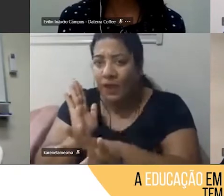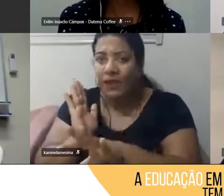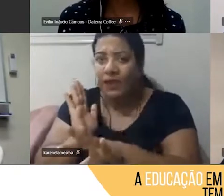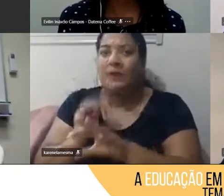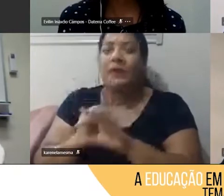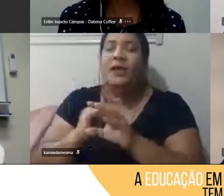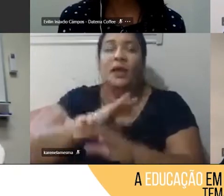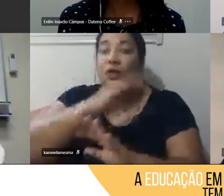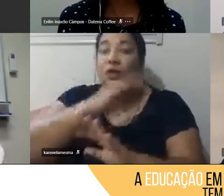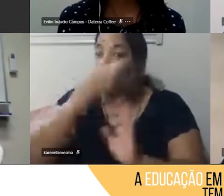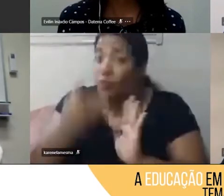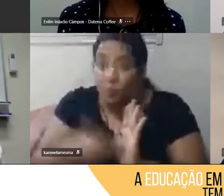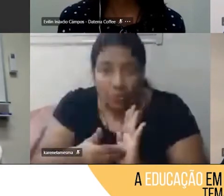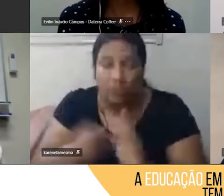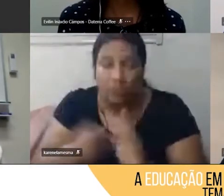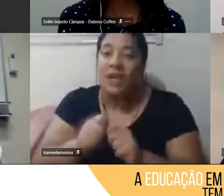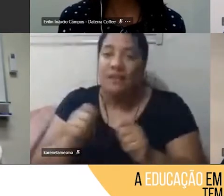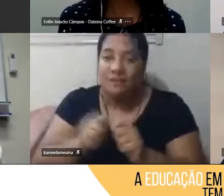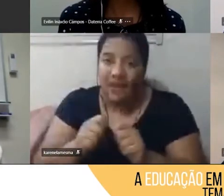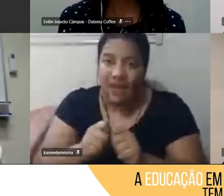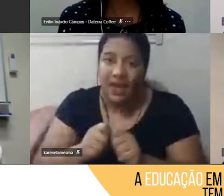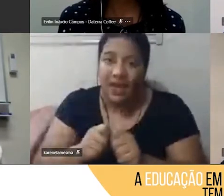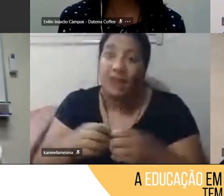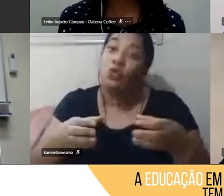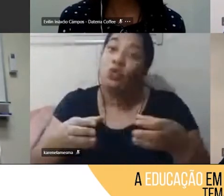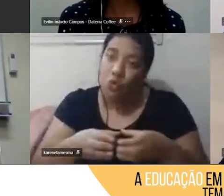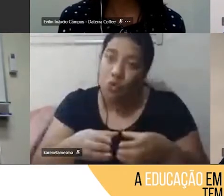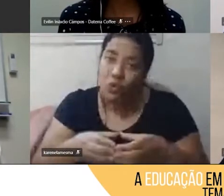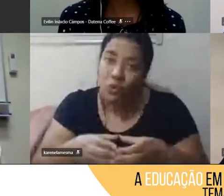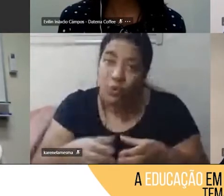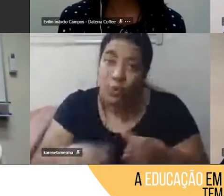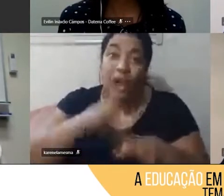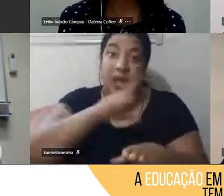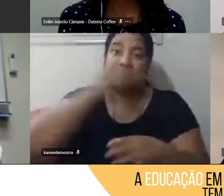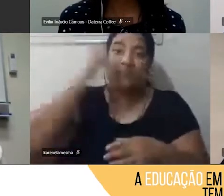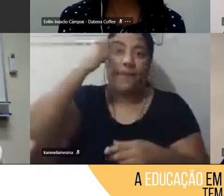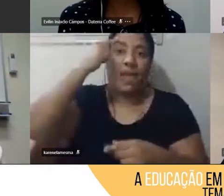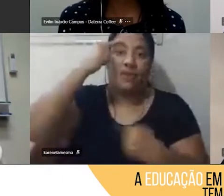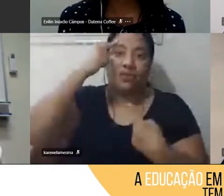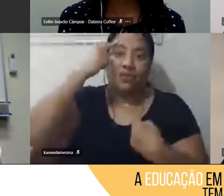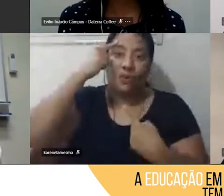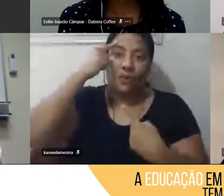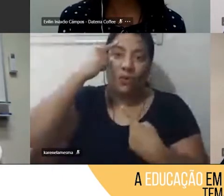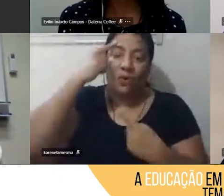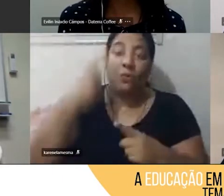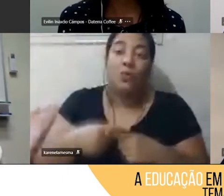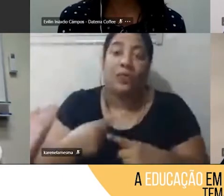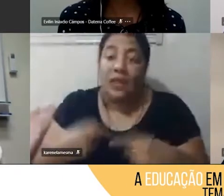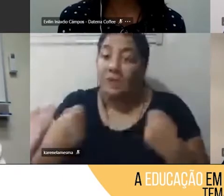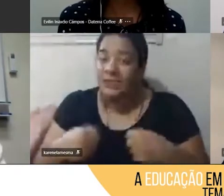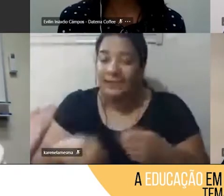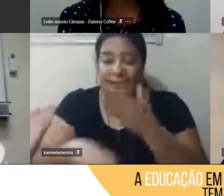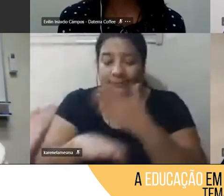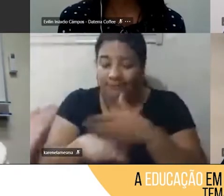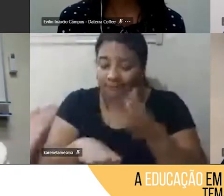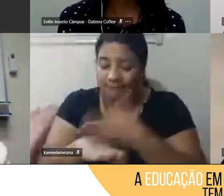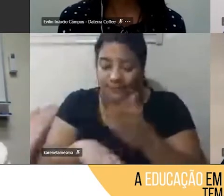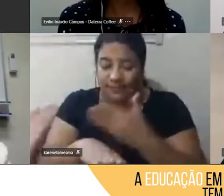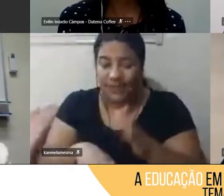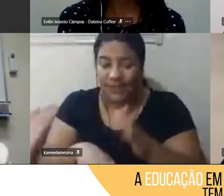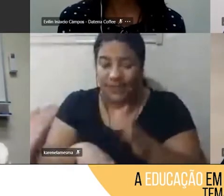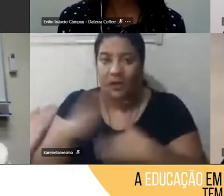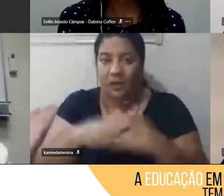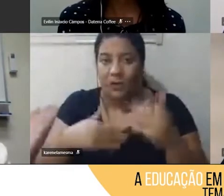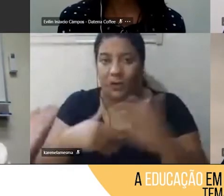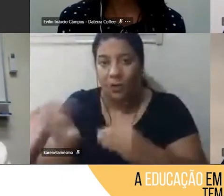são pensadas pelo grupo para desenvolver as competências socioemocionais, entendendo que o